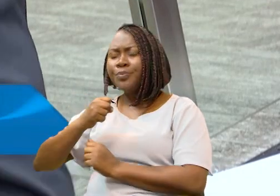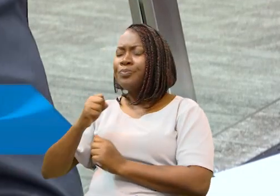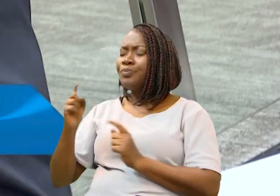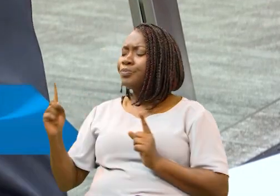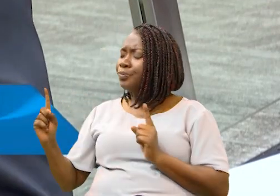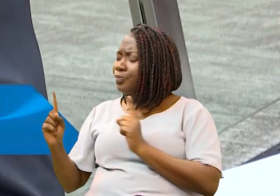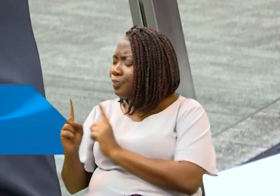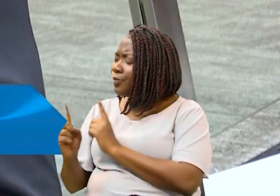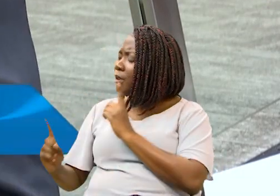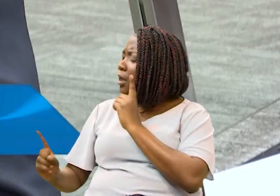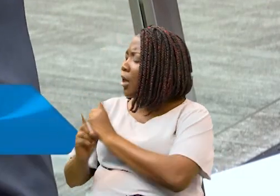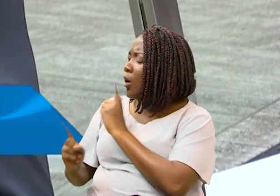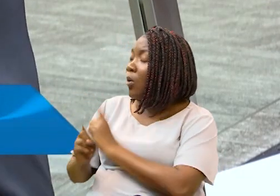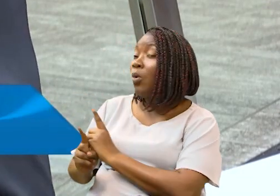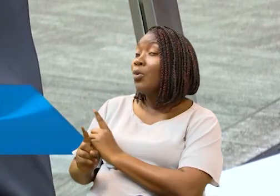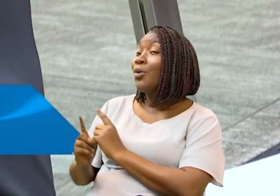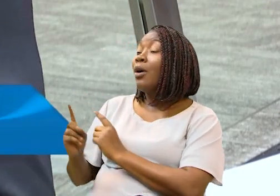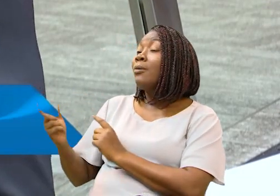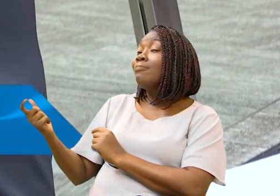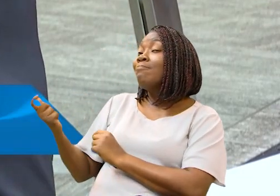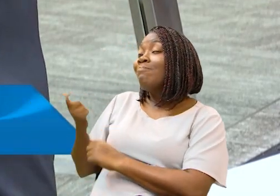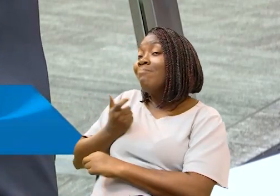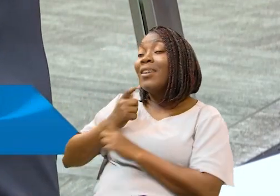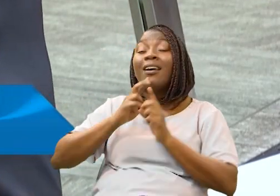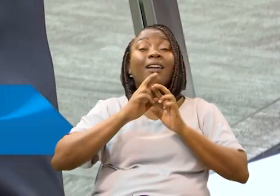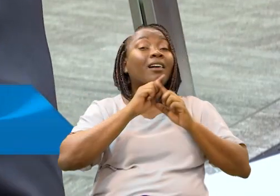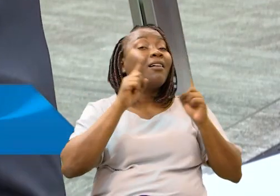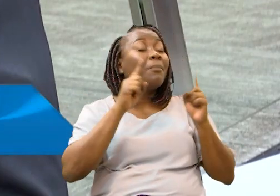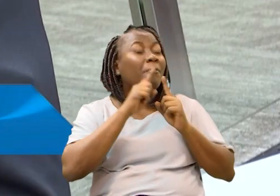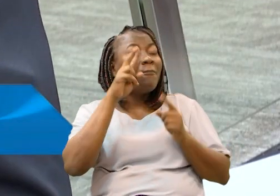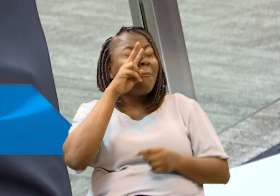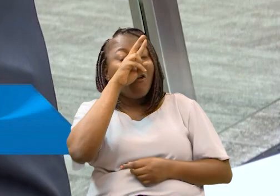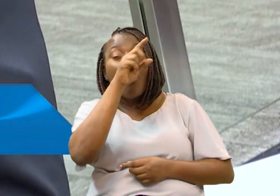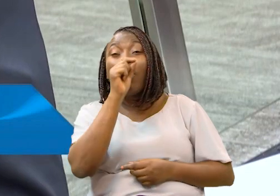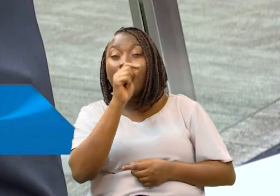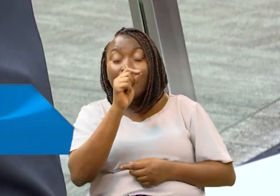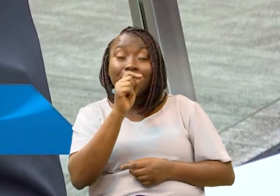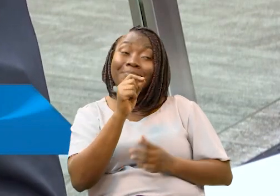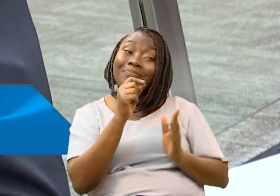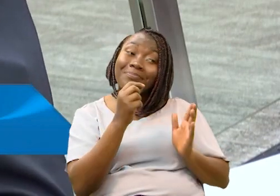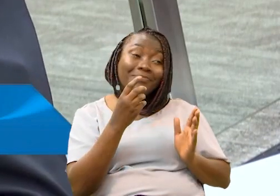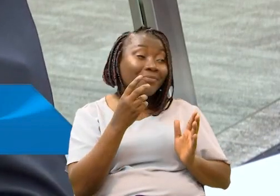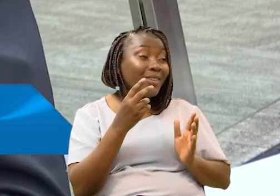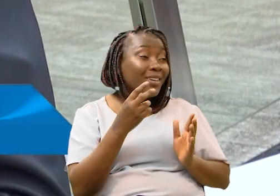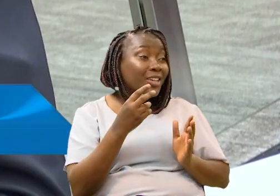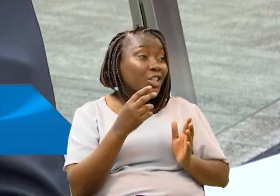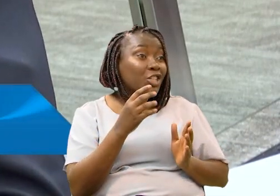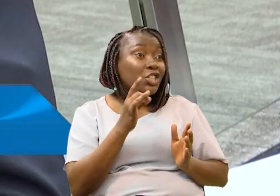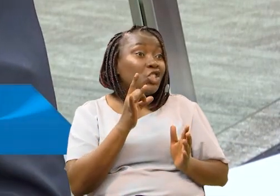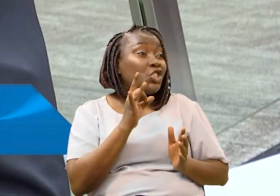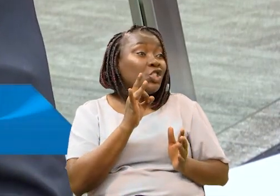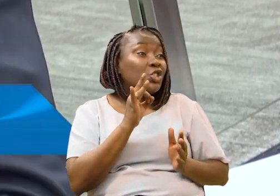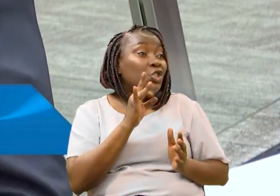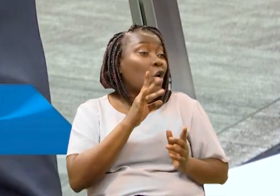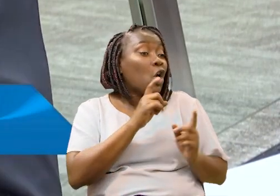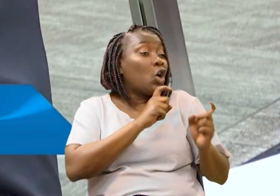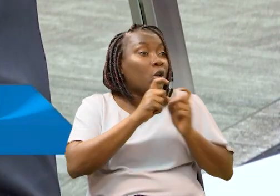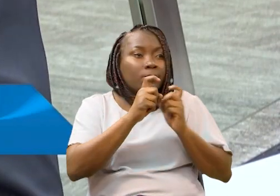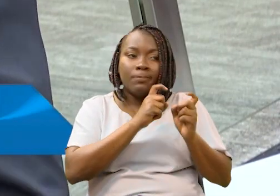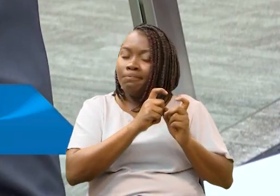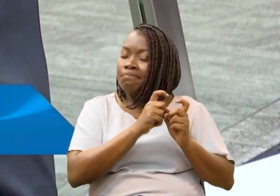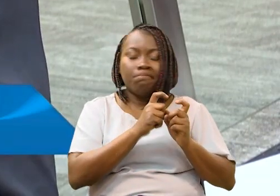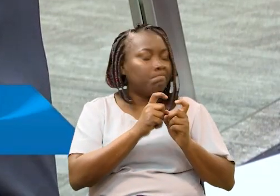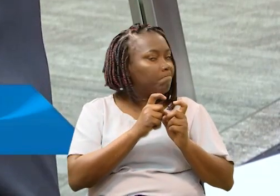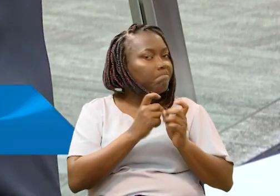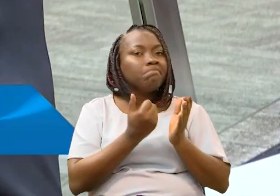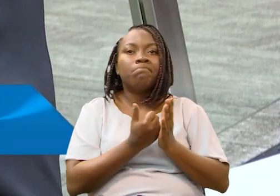nesses encontros, uma das reclamações fortes que me chegou foi justamente essa. Vereador, não basta você